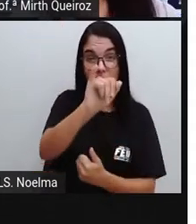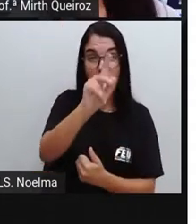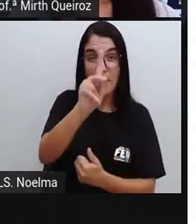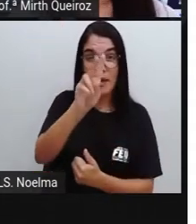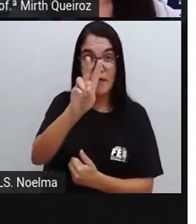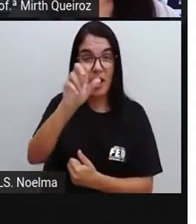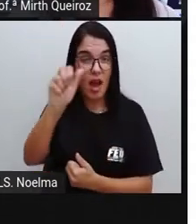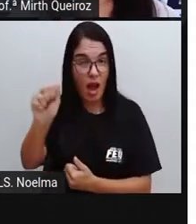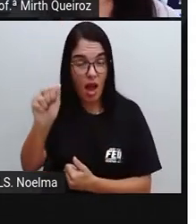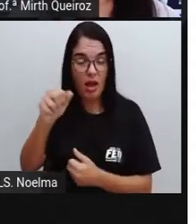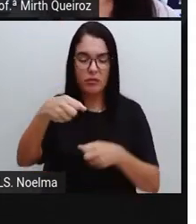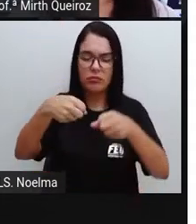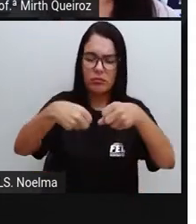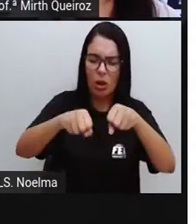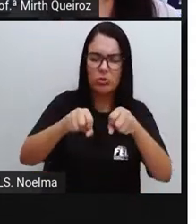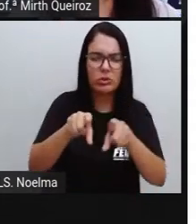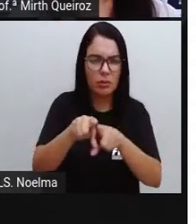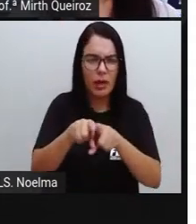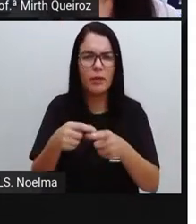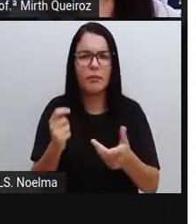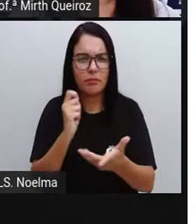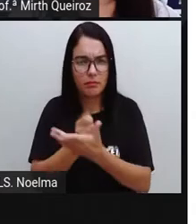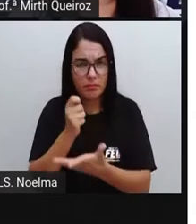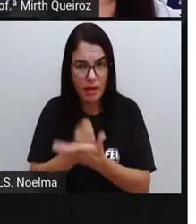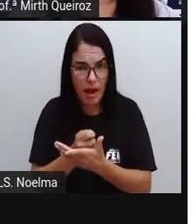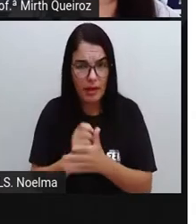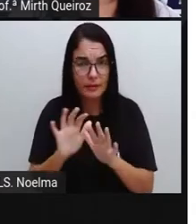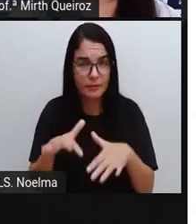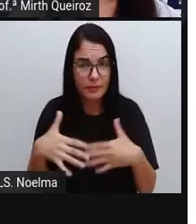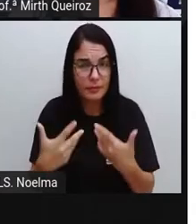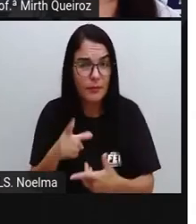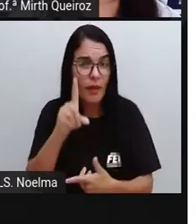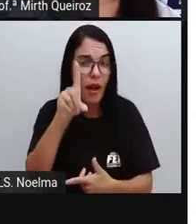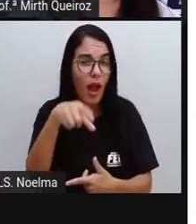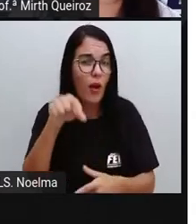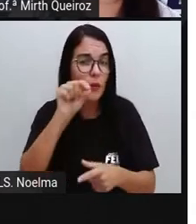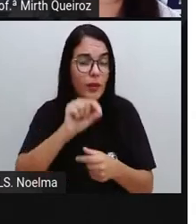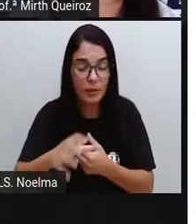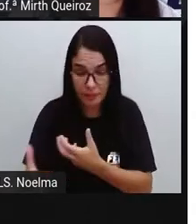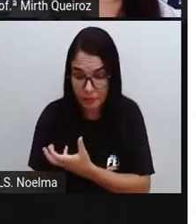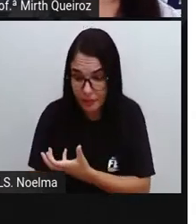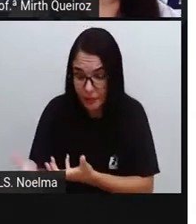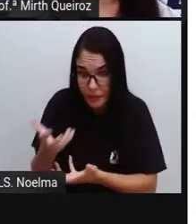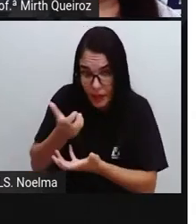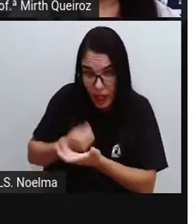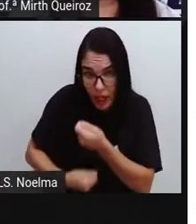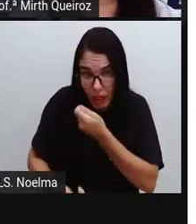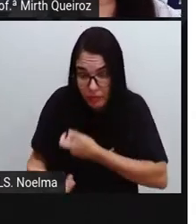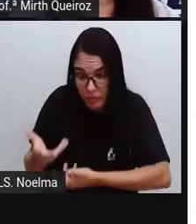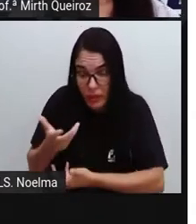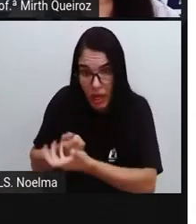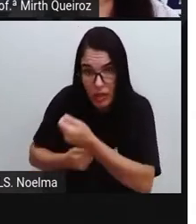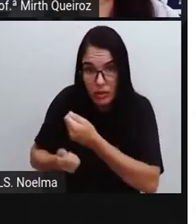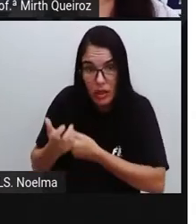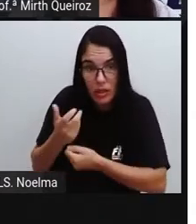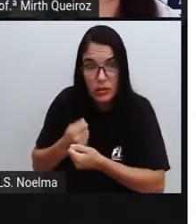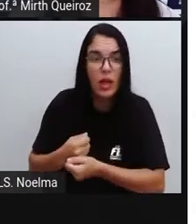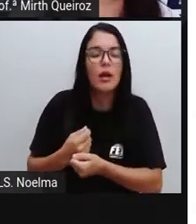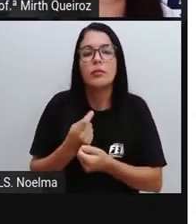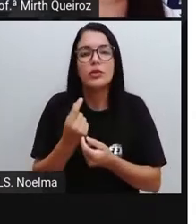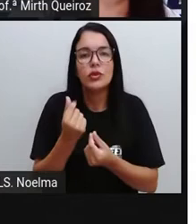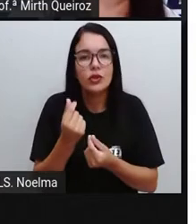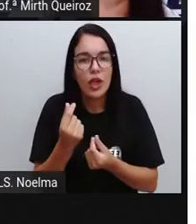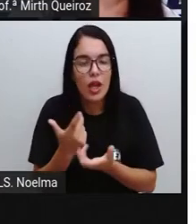A gente paga imposto o tempo todo E estes são a forma que o governo ele encontra Ele tem de